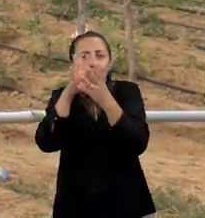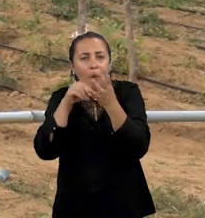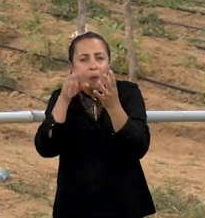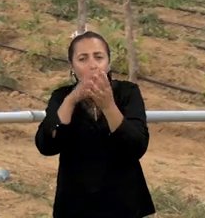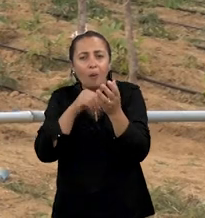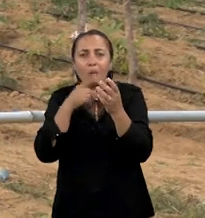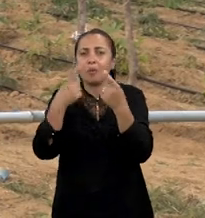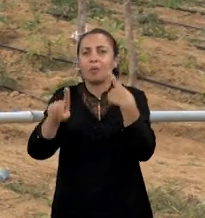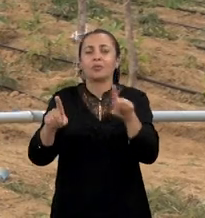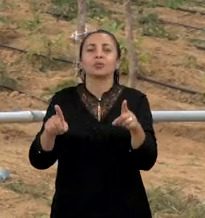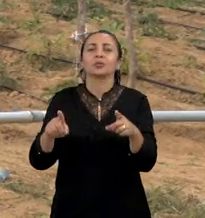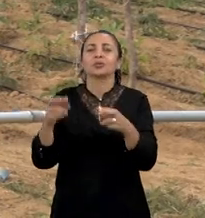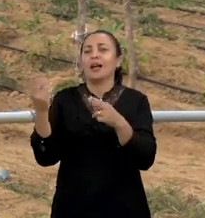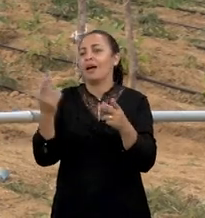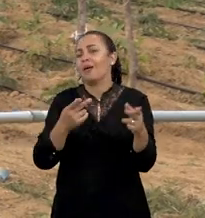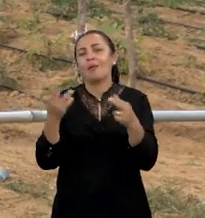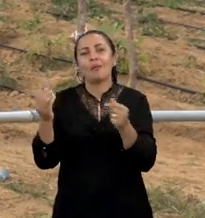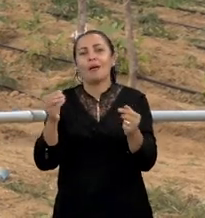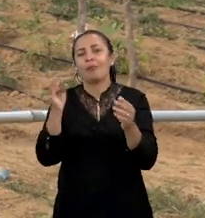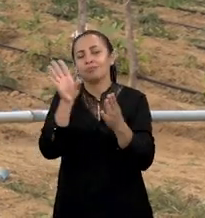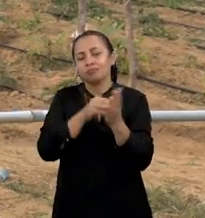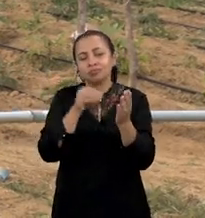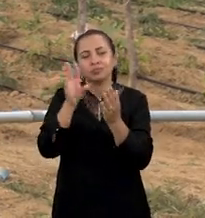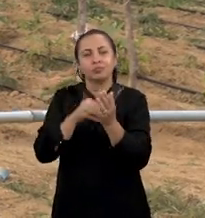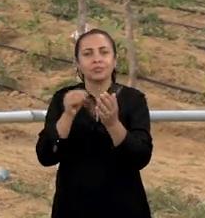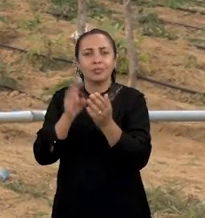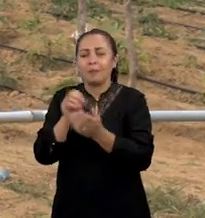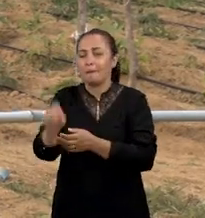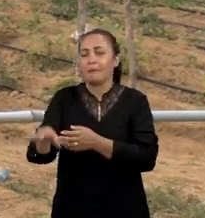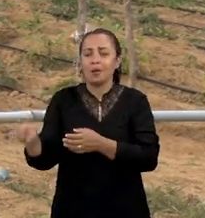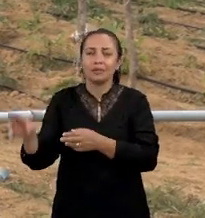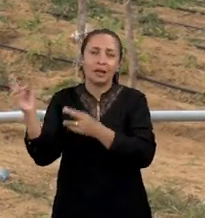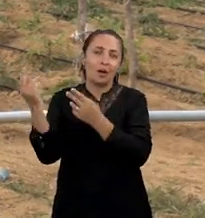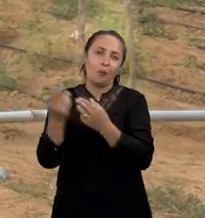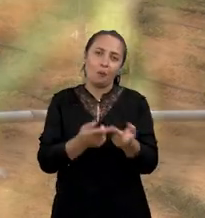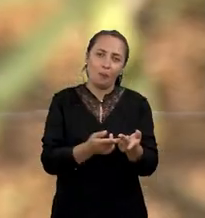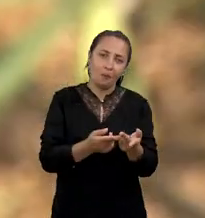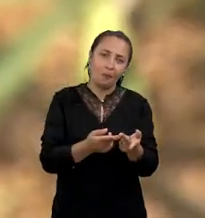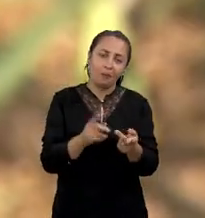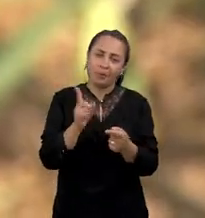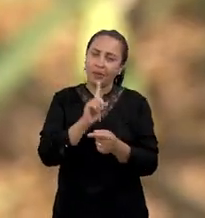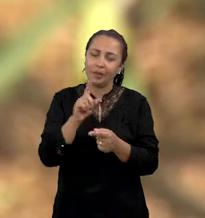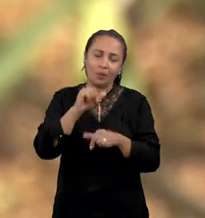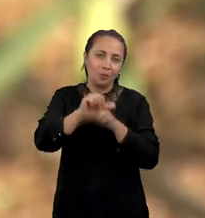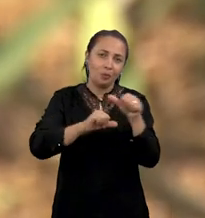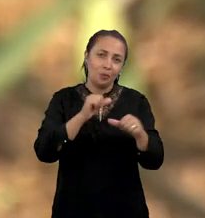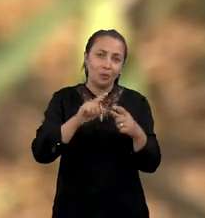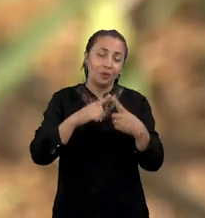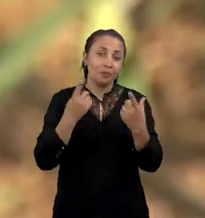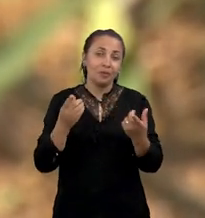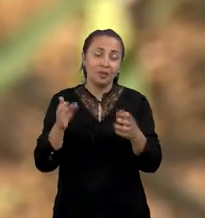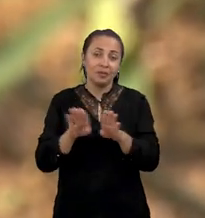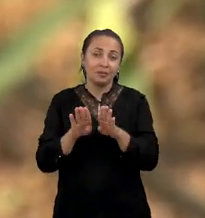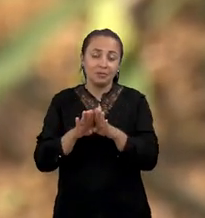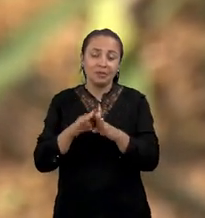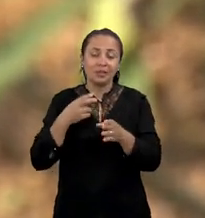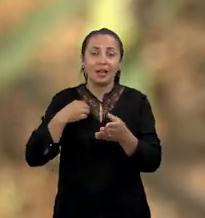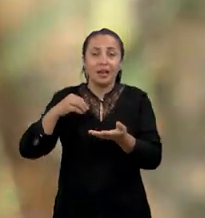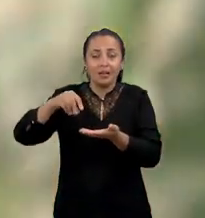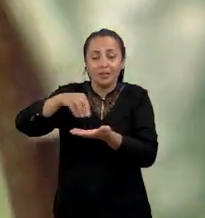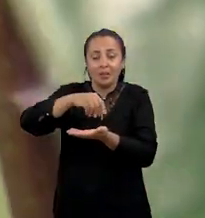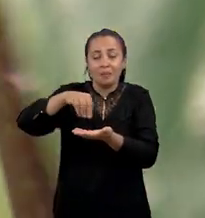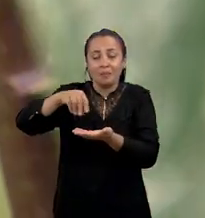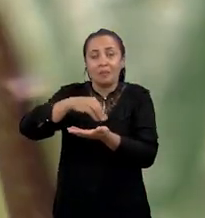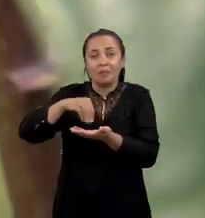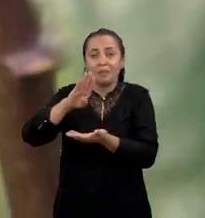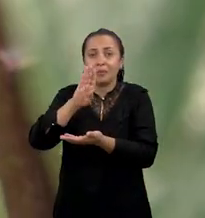Então, não tem a variação. É a mesma variedade, é o mesmo material, produz do mesmo jeito. Mas ela também produz a semente botânica.